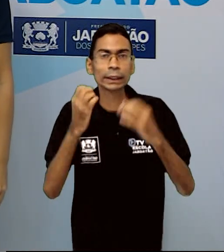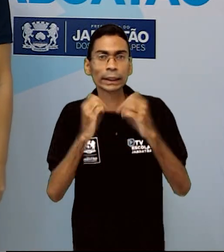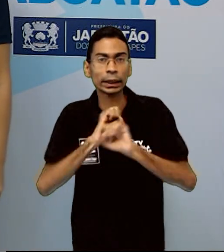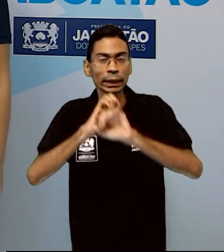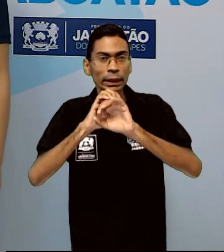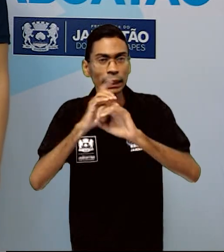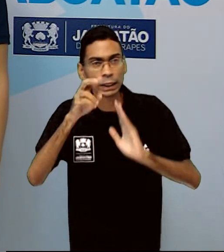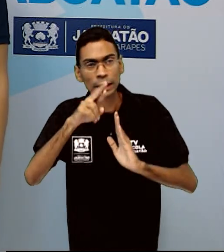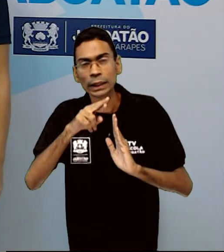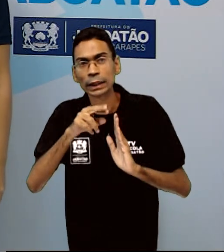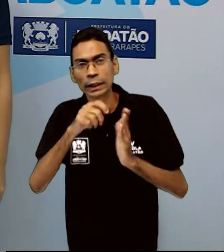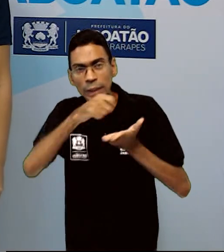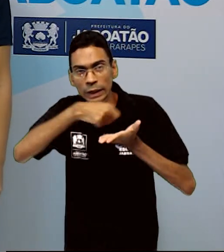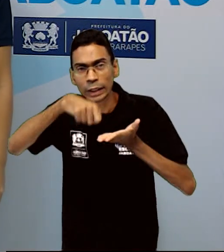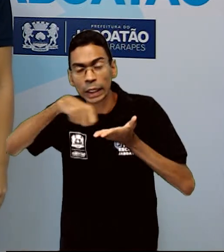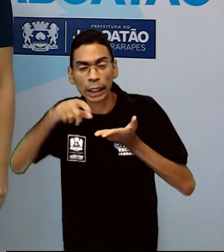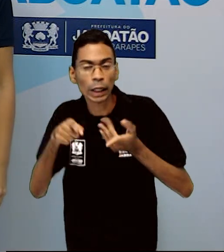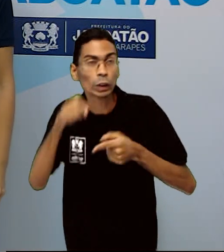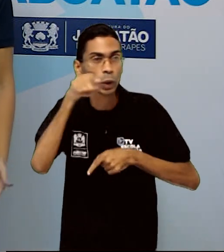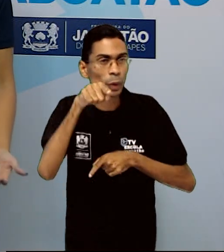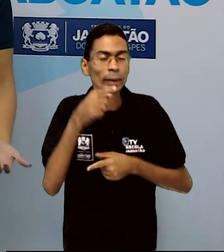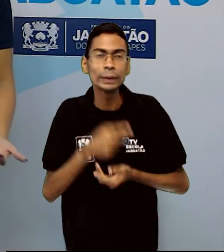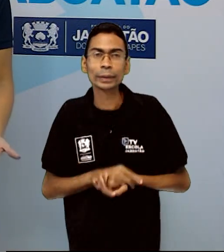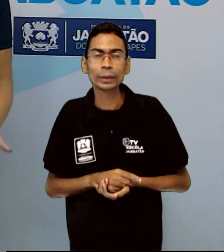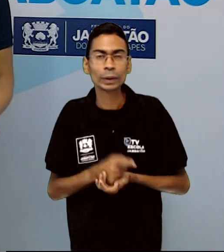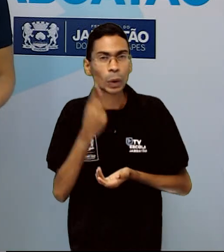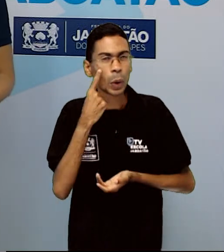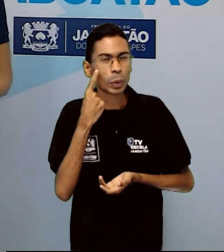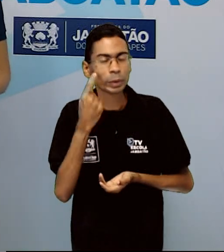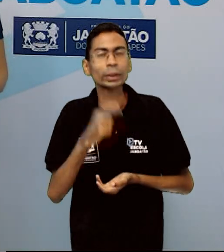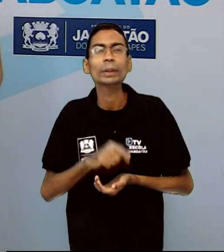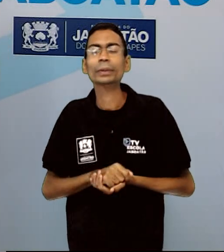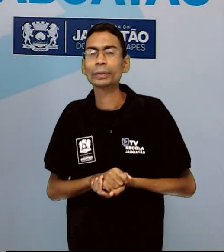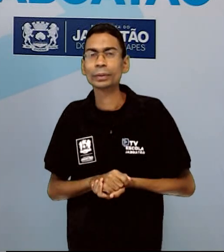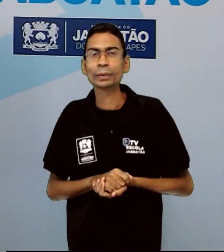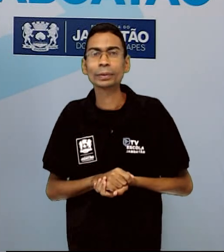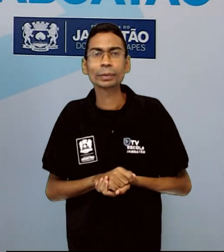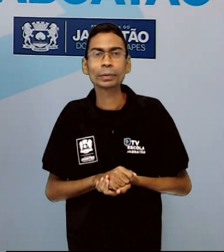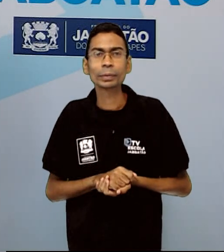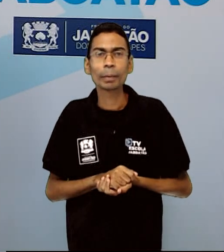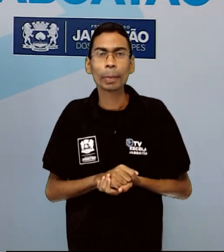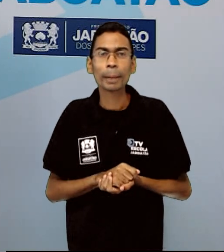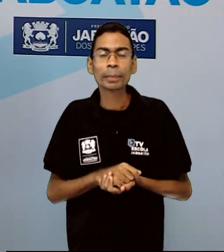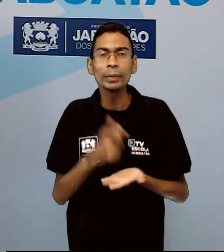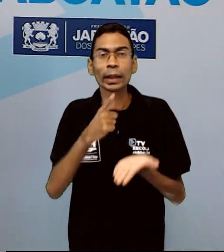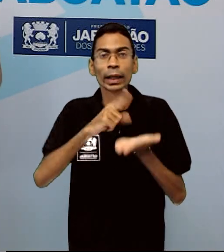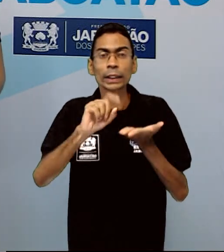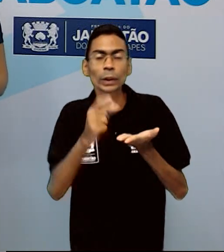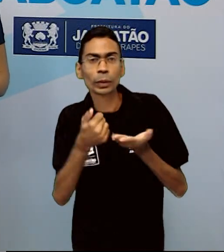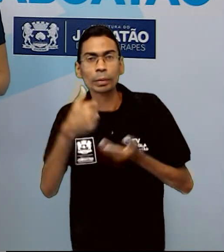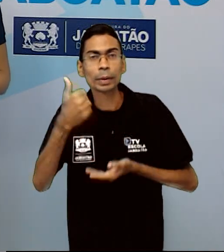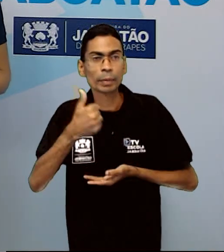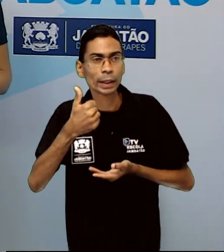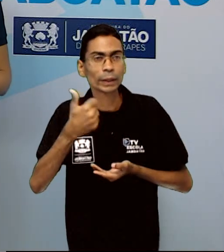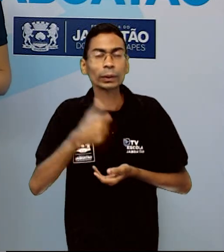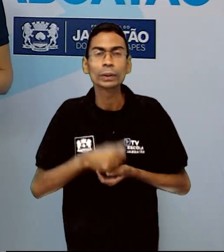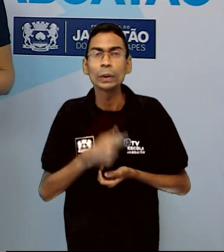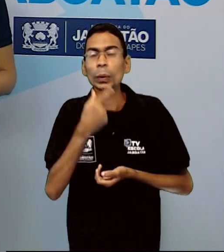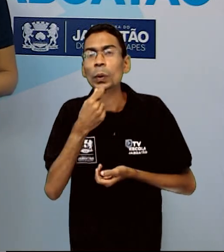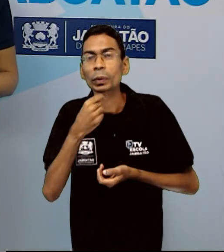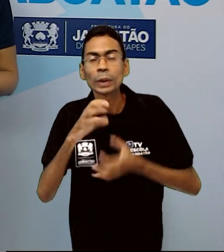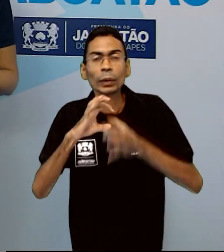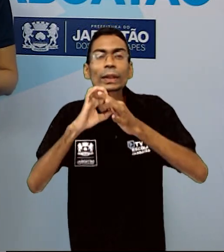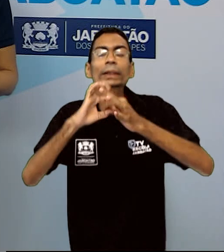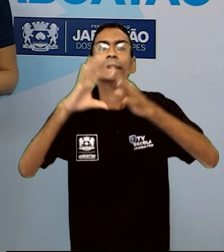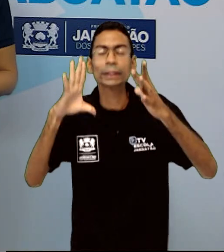Artigo 1º. Os homens nascem e são livres e iguais em direitos. Artigo